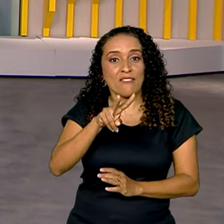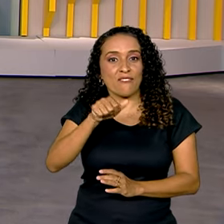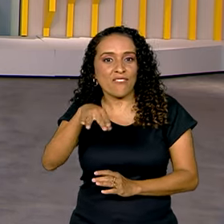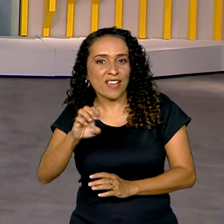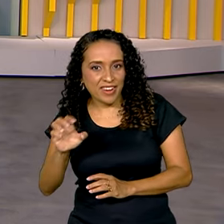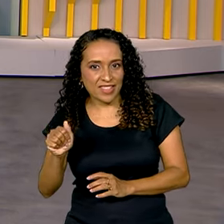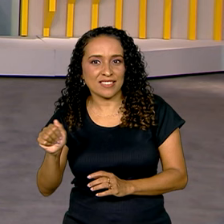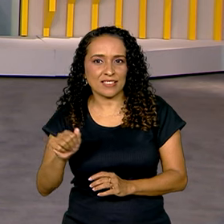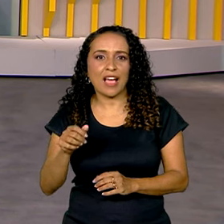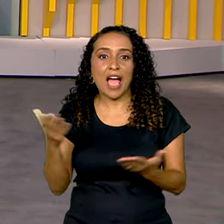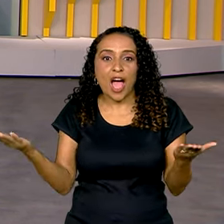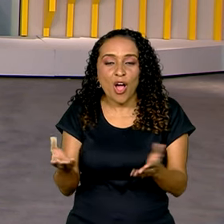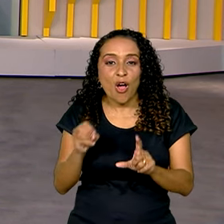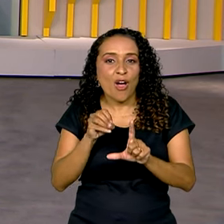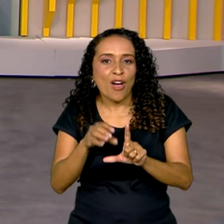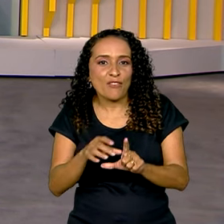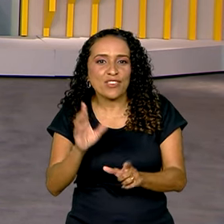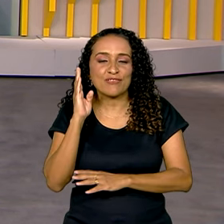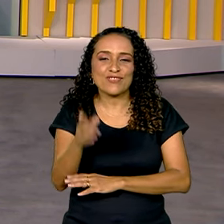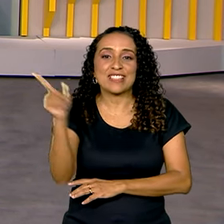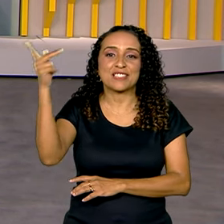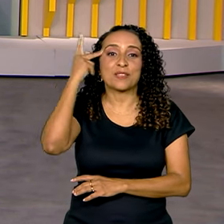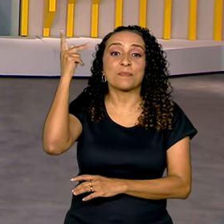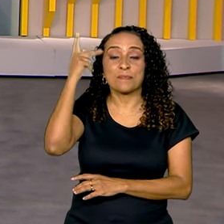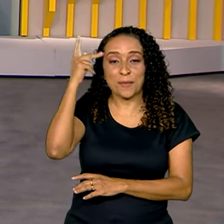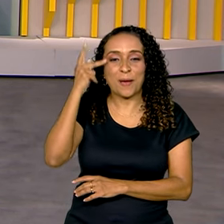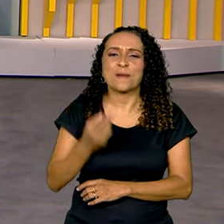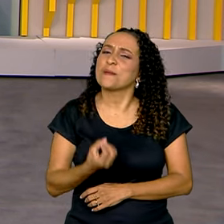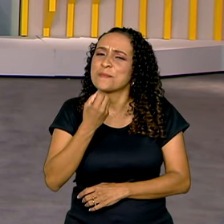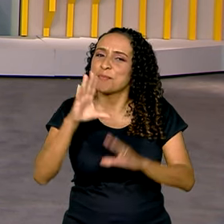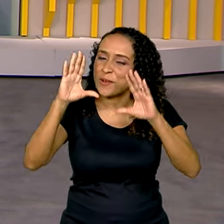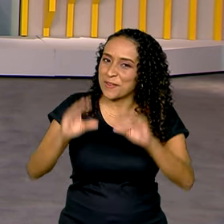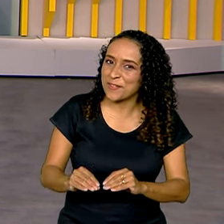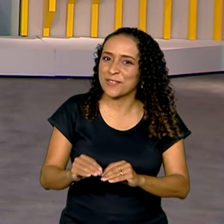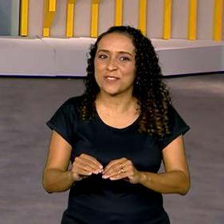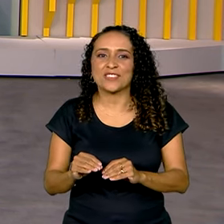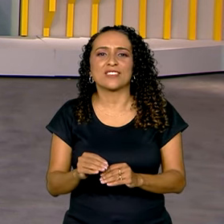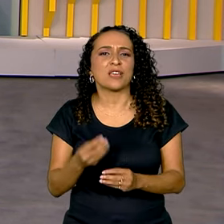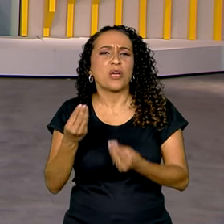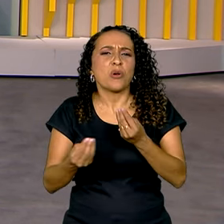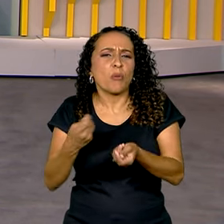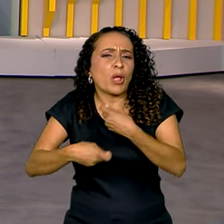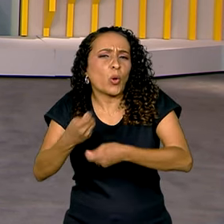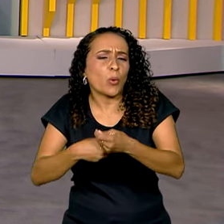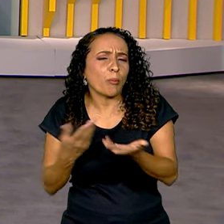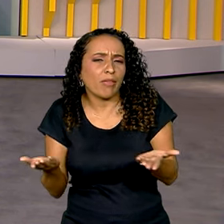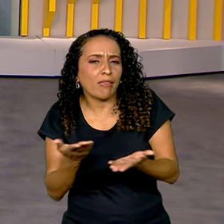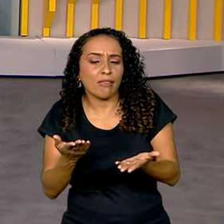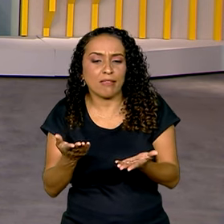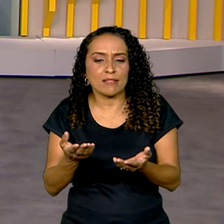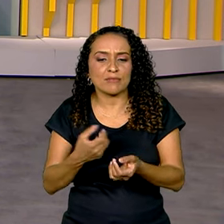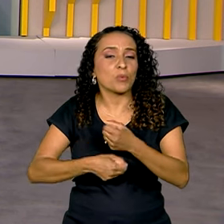Casalino, que fala agora ao vivo com a gente diretamente de São Paulo. Lu, Vanessa, boa noite para você. Como é que foi aí o